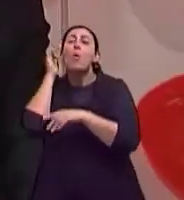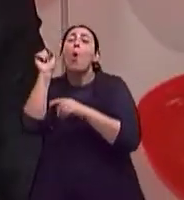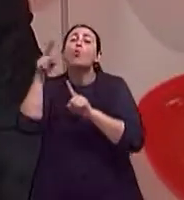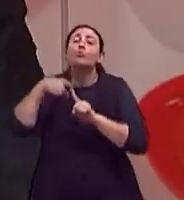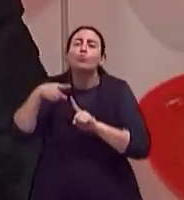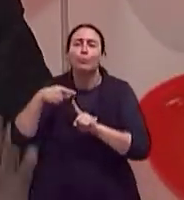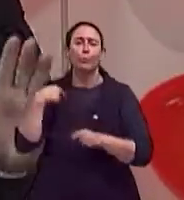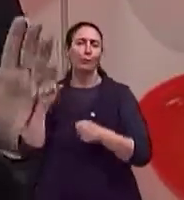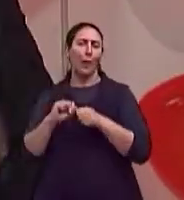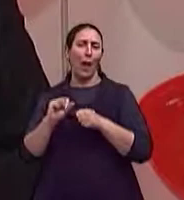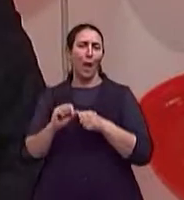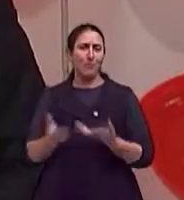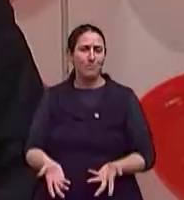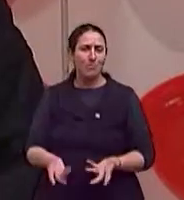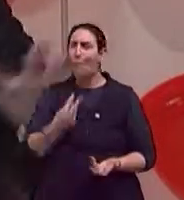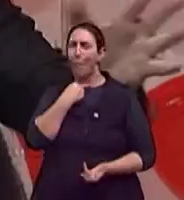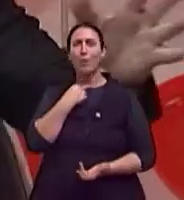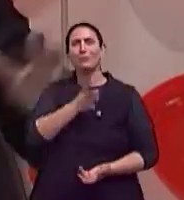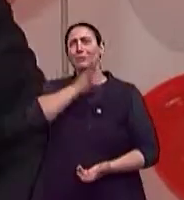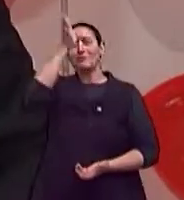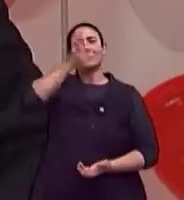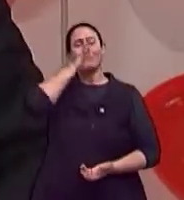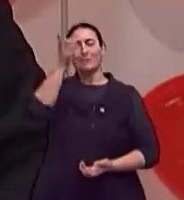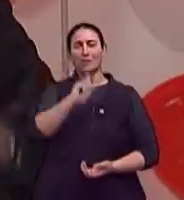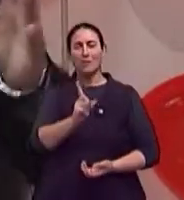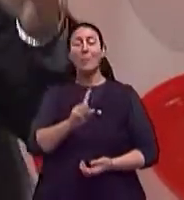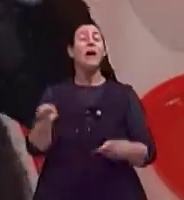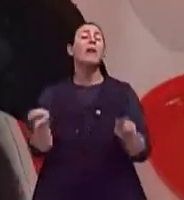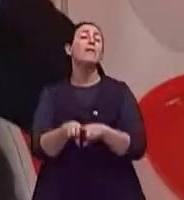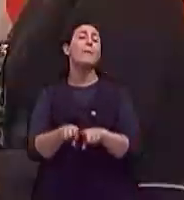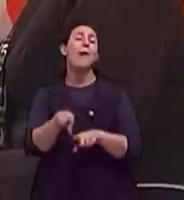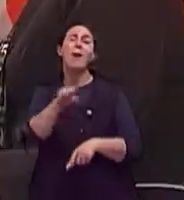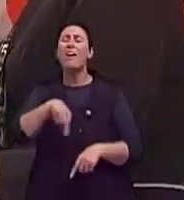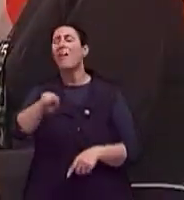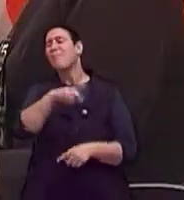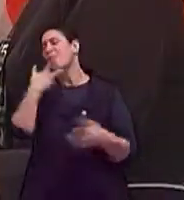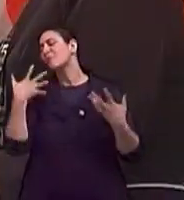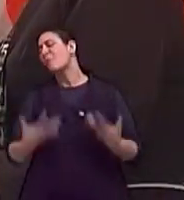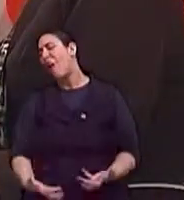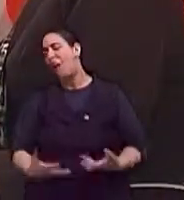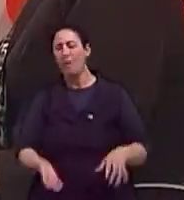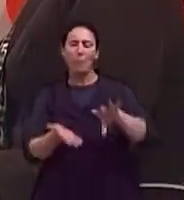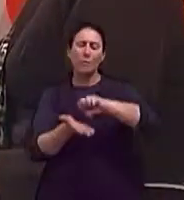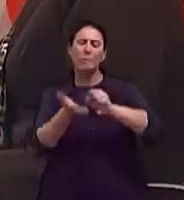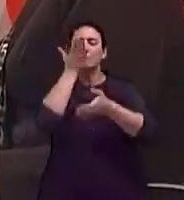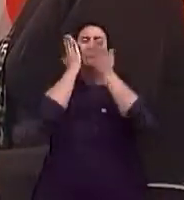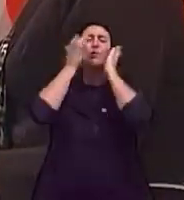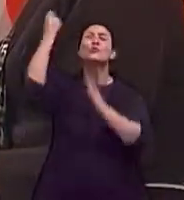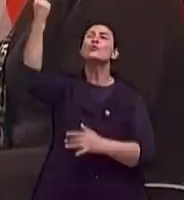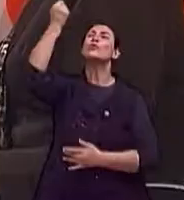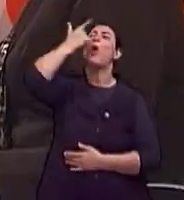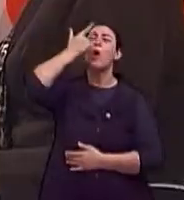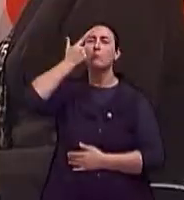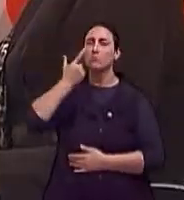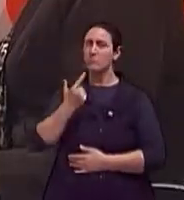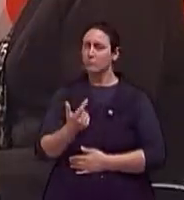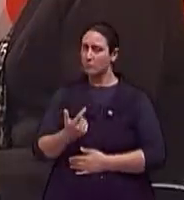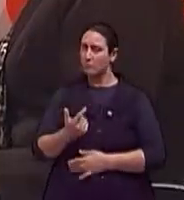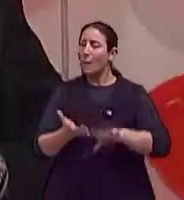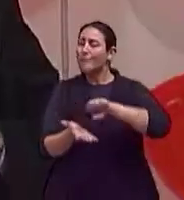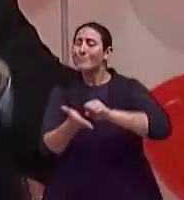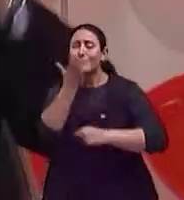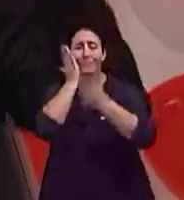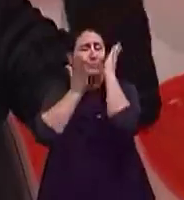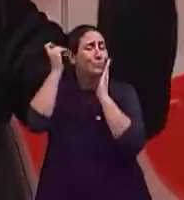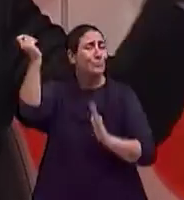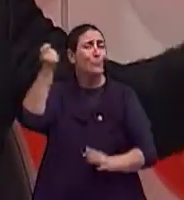solar, hoje não existe mais desculpa. Num passado recente, ah, mas é muito chato, o médico lá, o dermatólogo, falou na Isabel que tem que